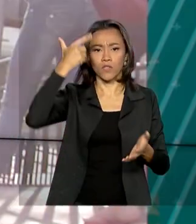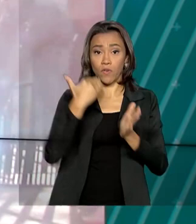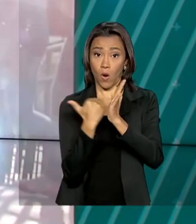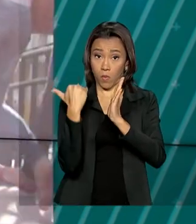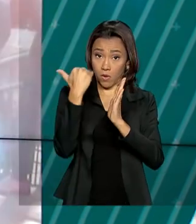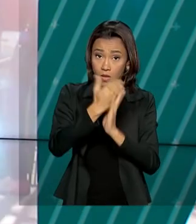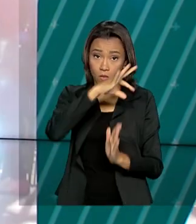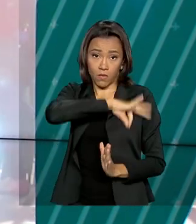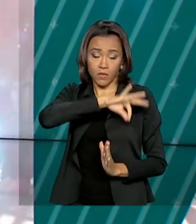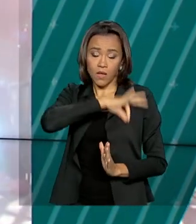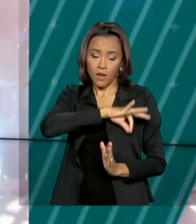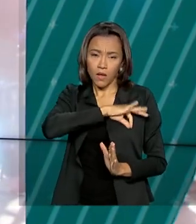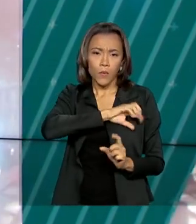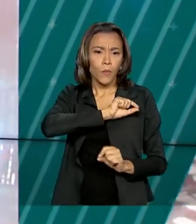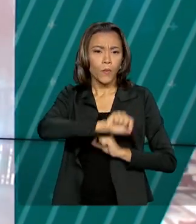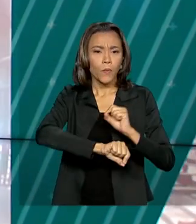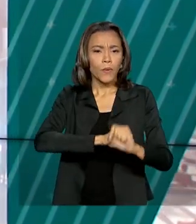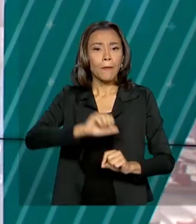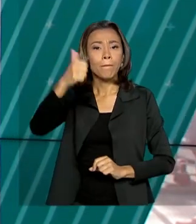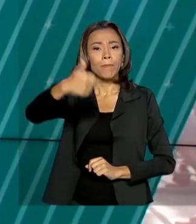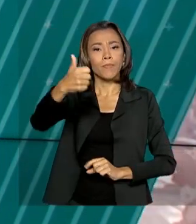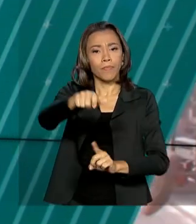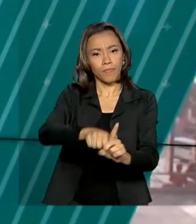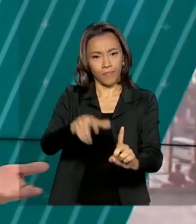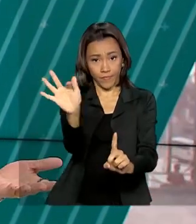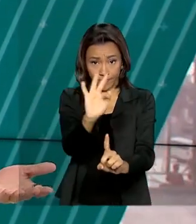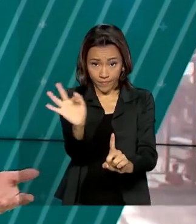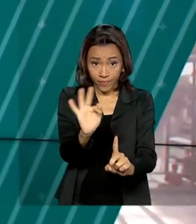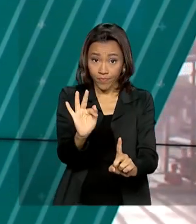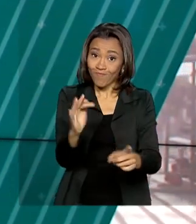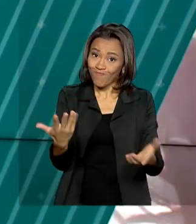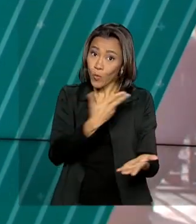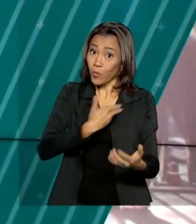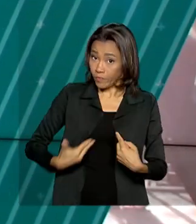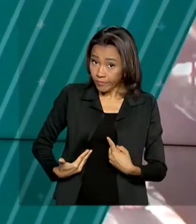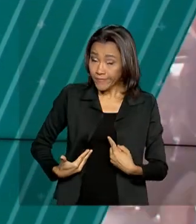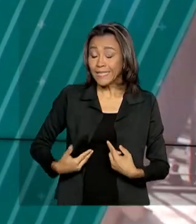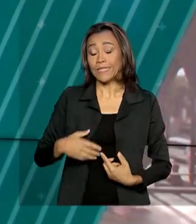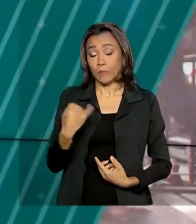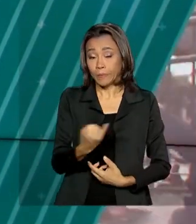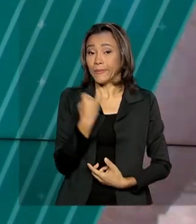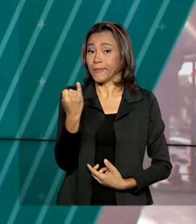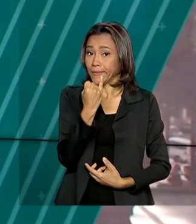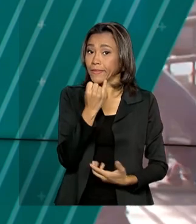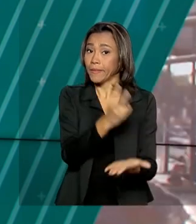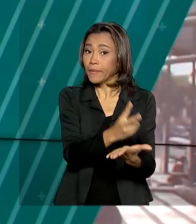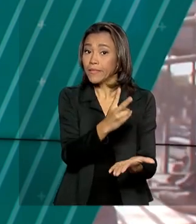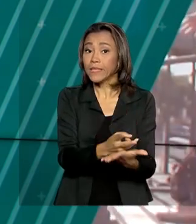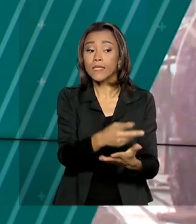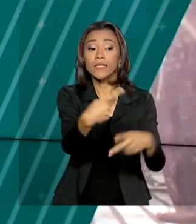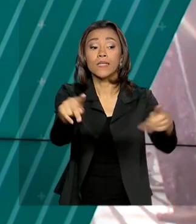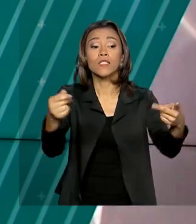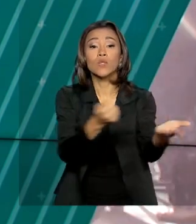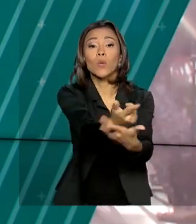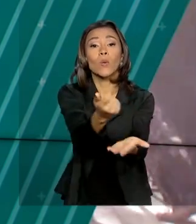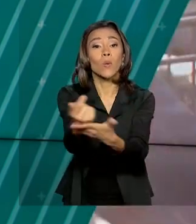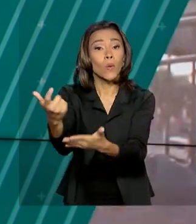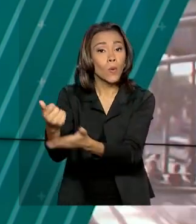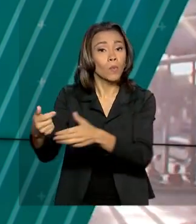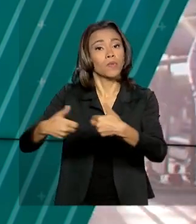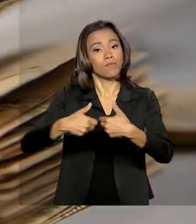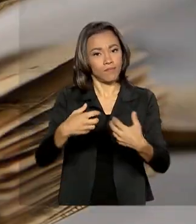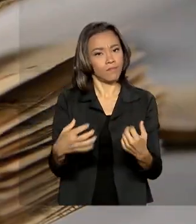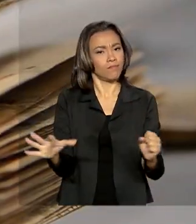valor do salário mínimo a partir de 1º de fevereiro. Para o governo, o importante é manter o poder de compra do salário mínimo.